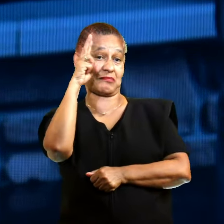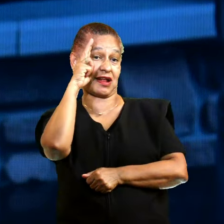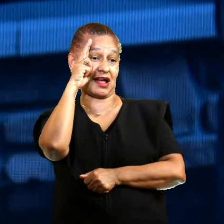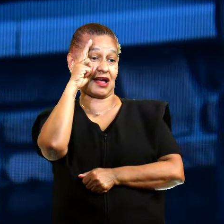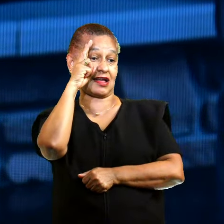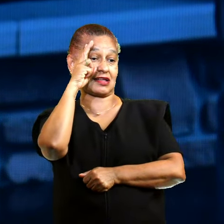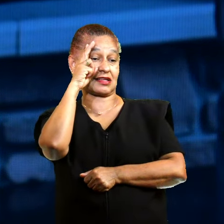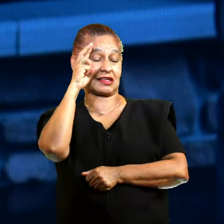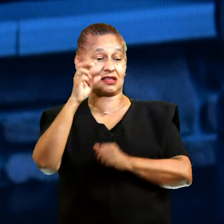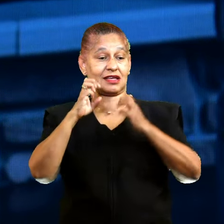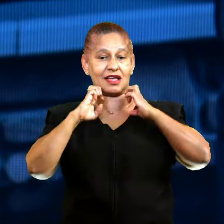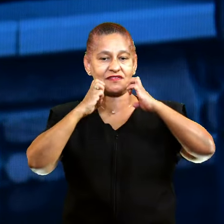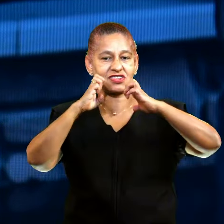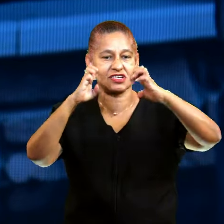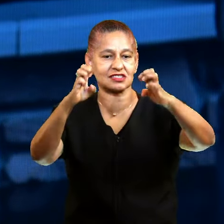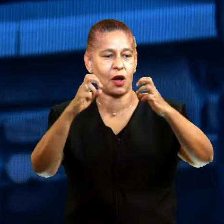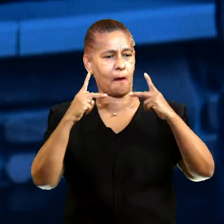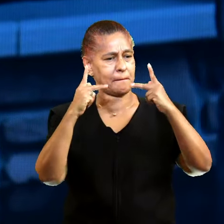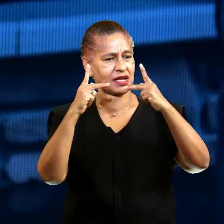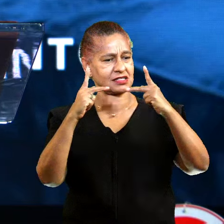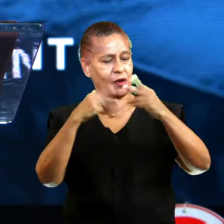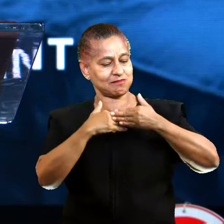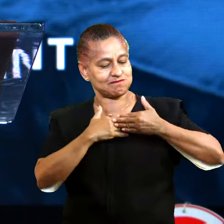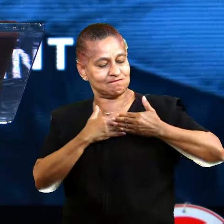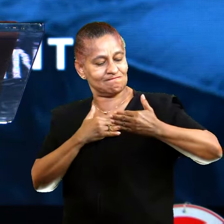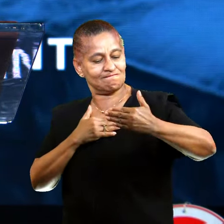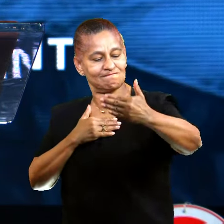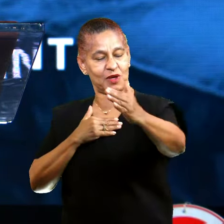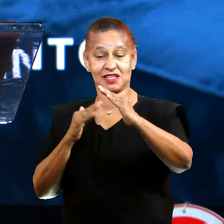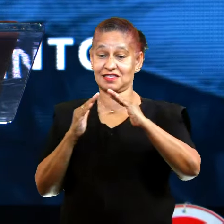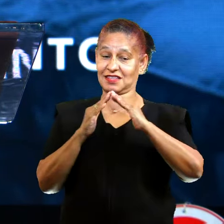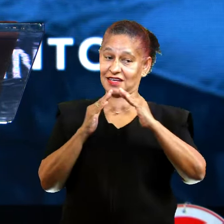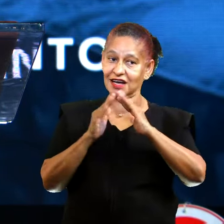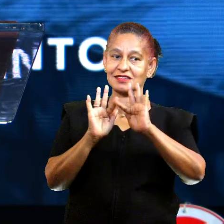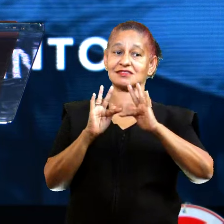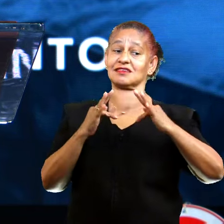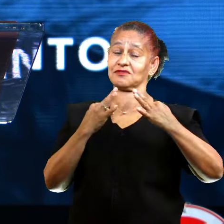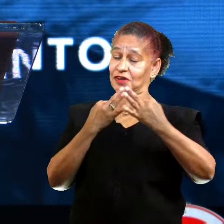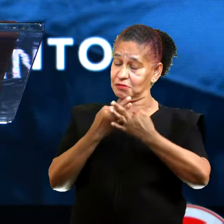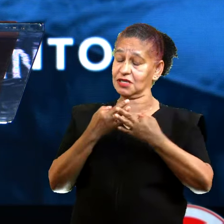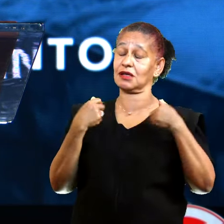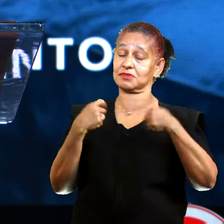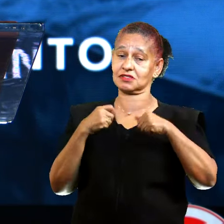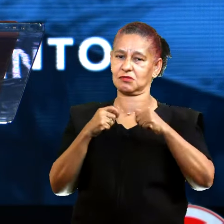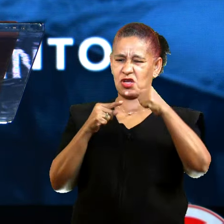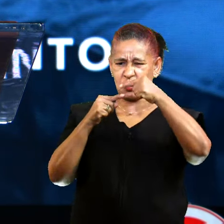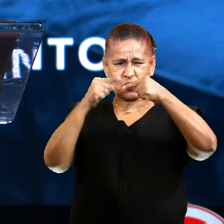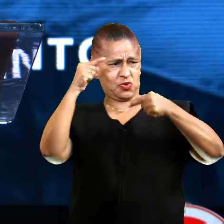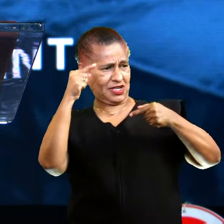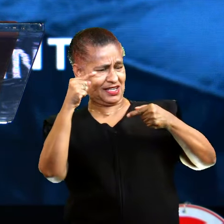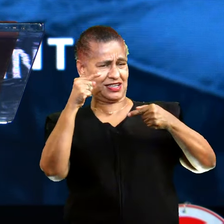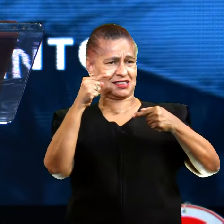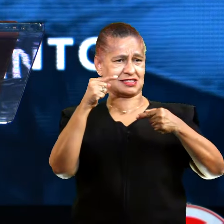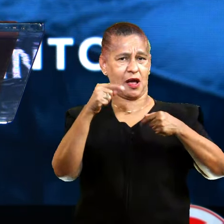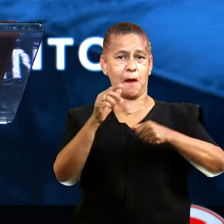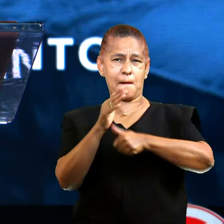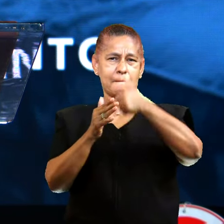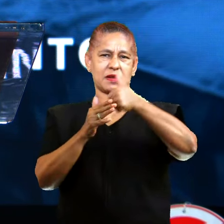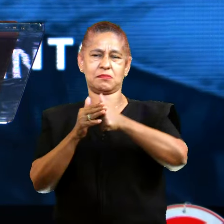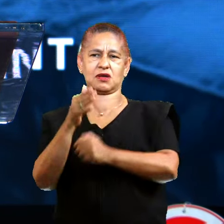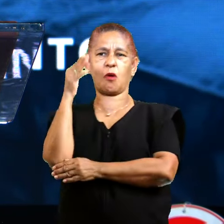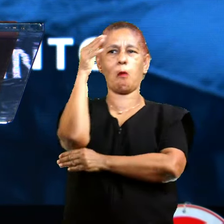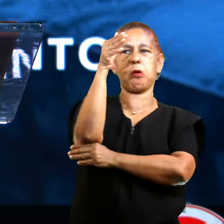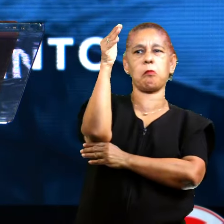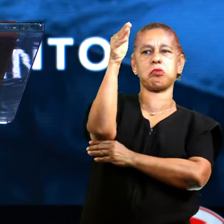da sua casa. A sua missão começa lá. É uma incoerência minha e sua querer ganharmos o de fora, quando os da